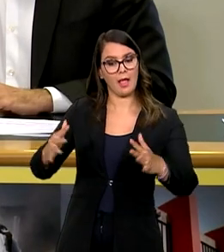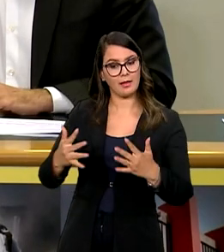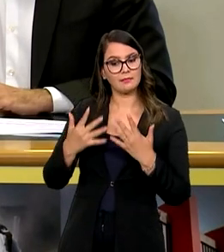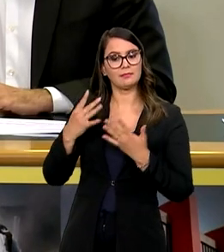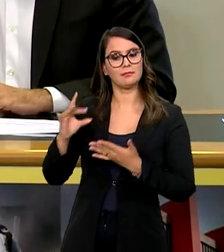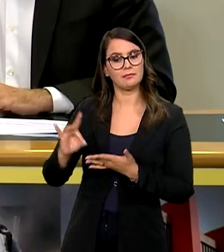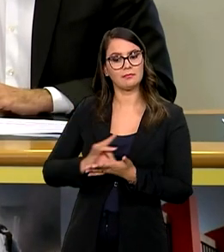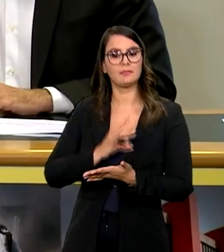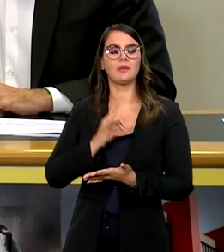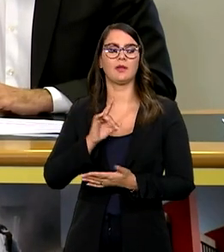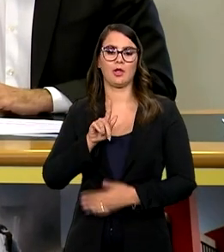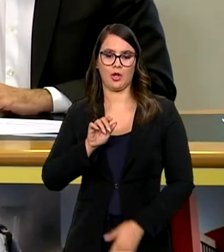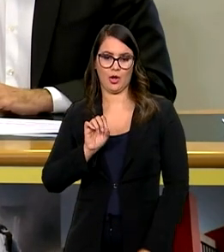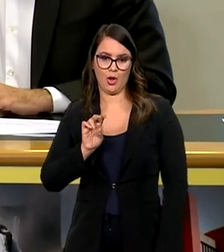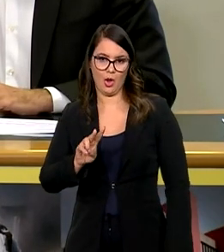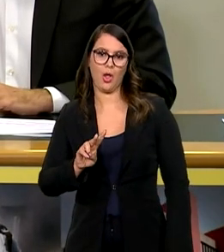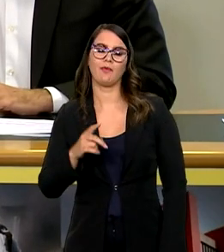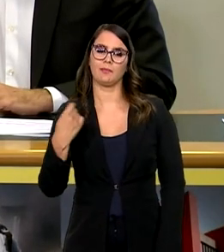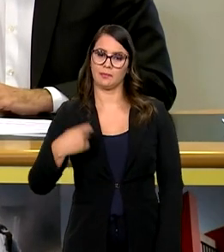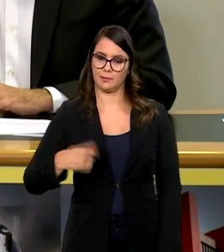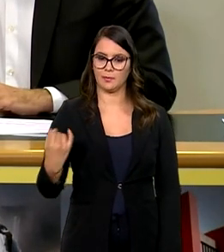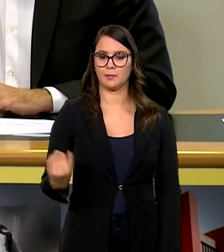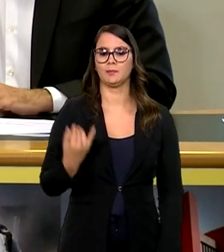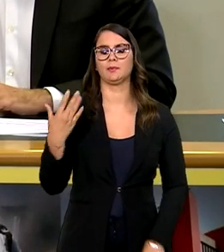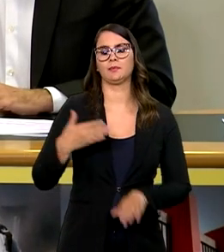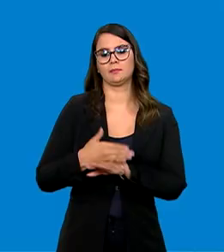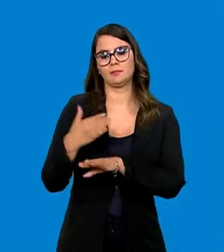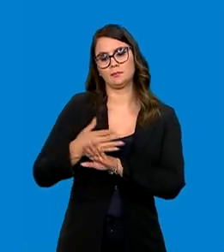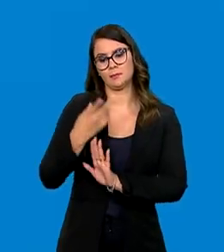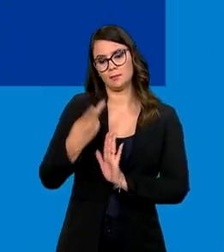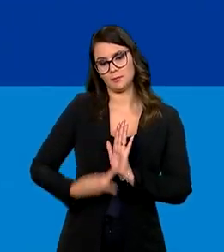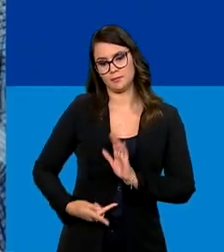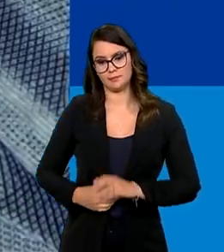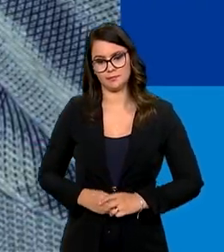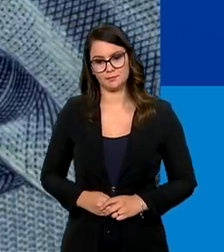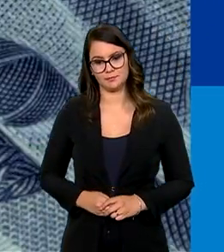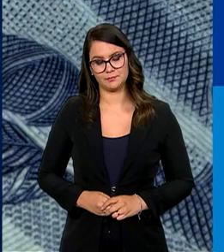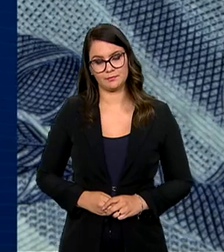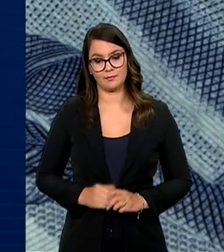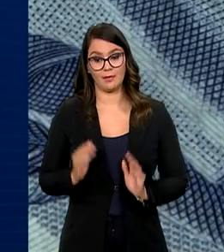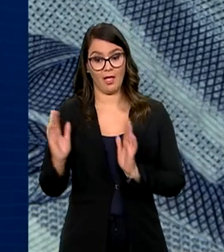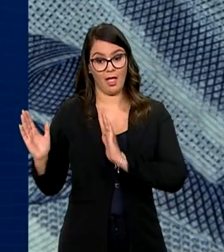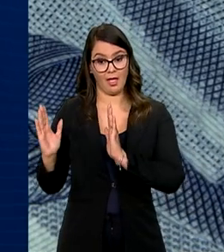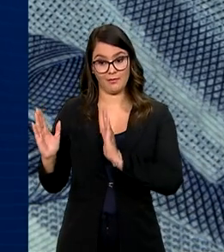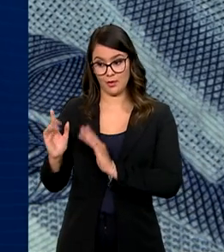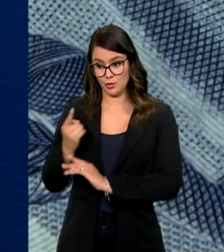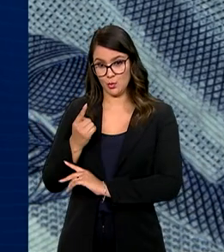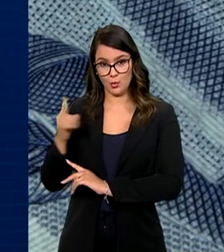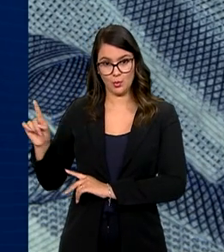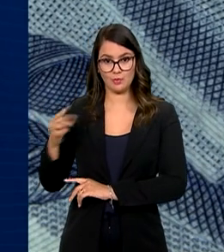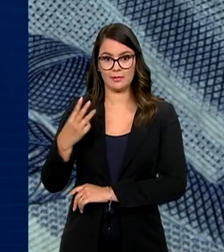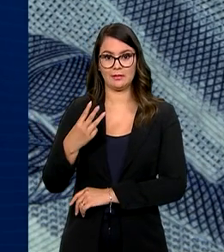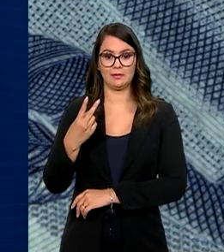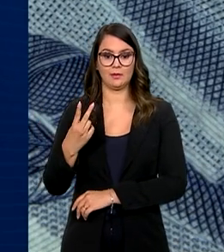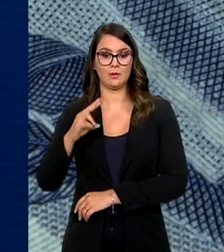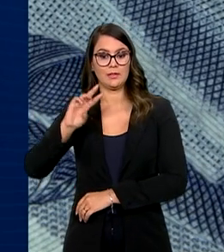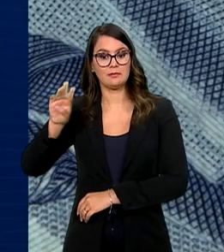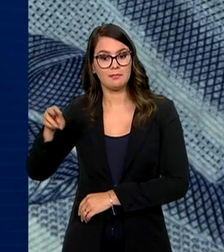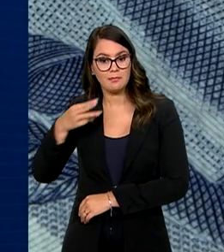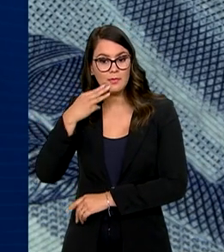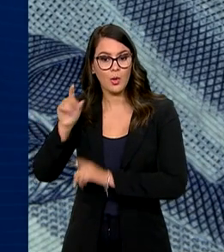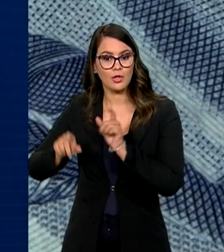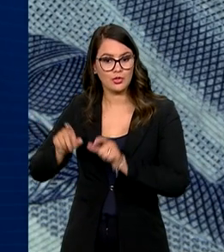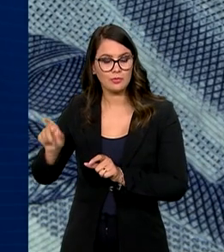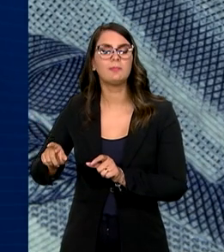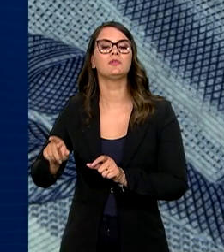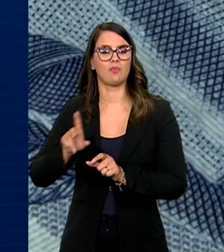se cadastrar no gov.br, que é um requisito essencial para a participação no programa. Nessa última fase do Desenrola, 32 milhões de pessoas podem